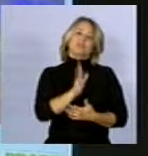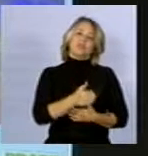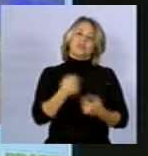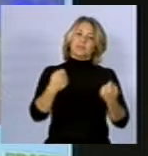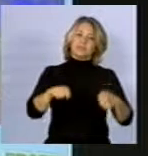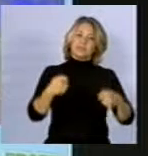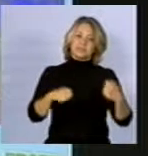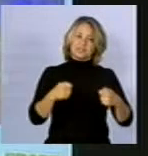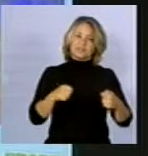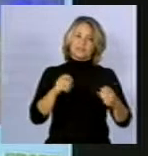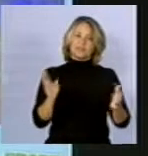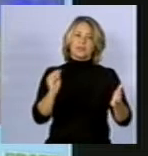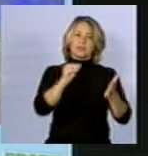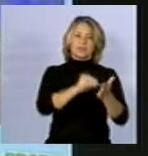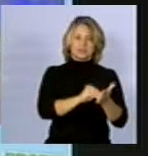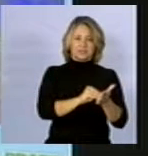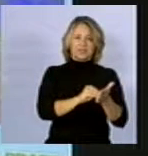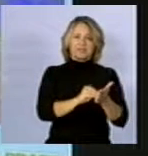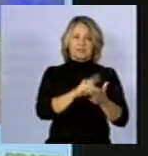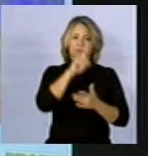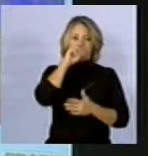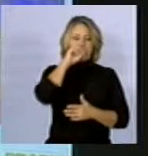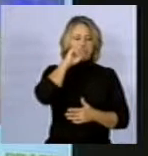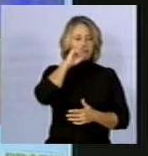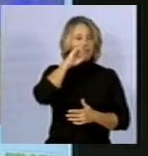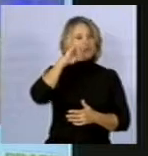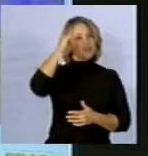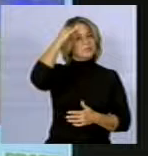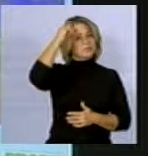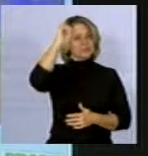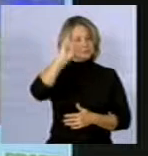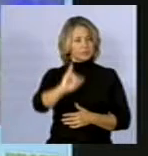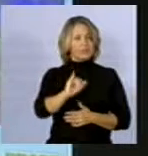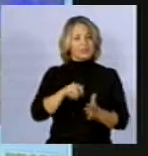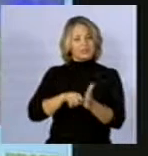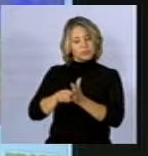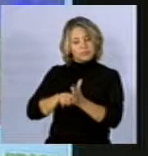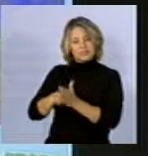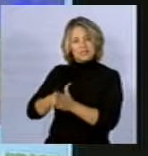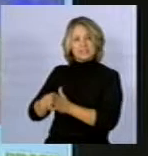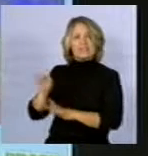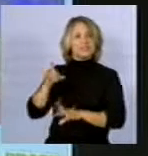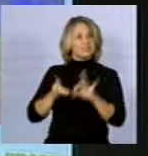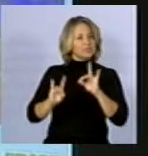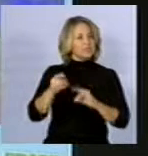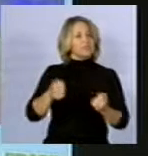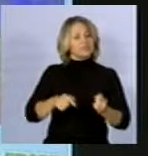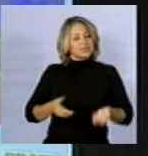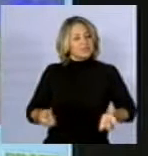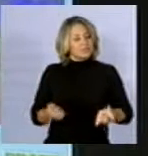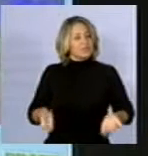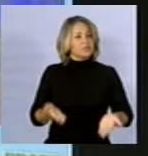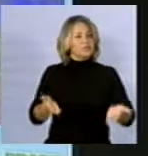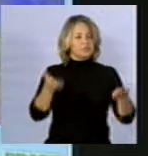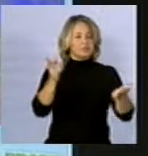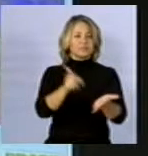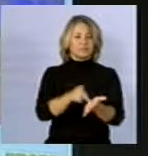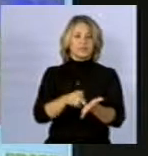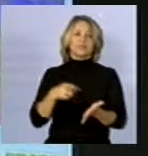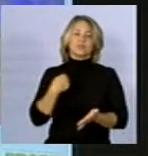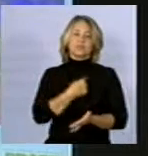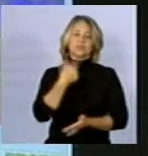necessidade da aplicação do princípio da precaução. As pesquisas científicas devem ser estimuladas para a gente